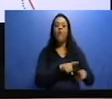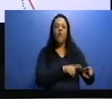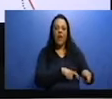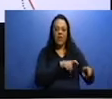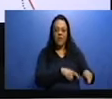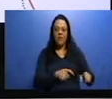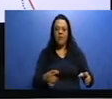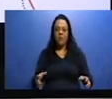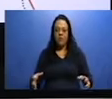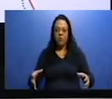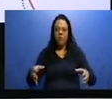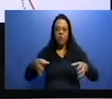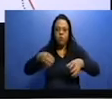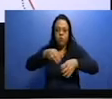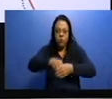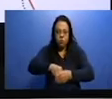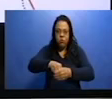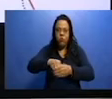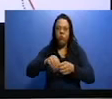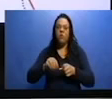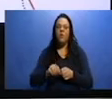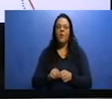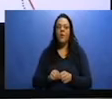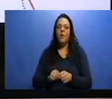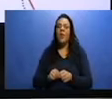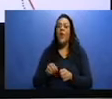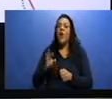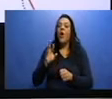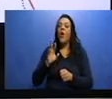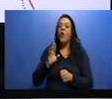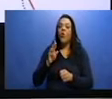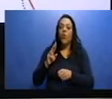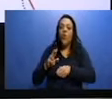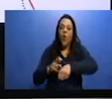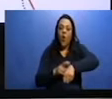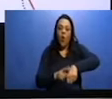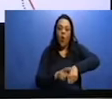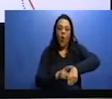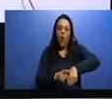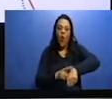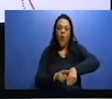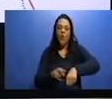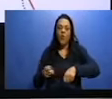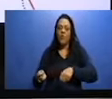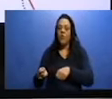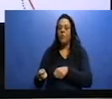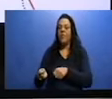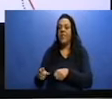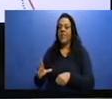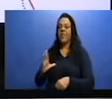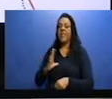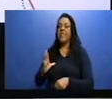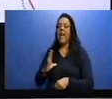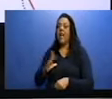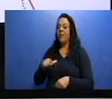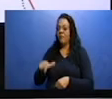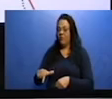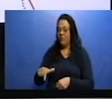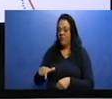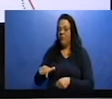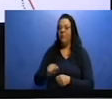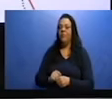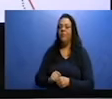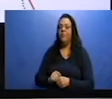essa pequena mancha roxa aqui, que é a área urbana, né? Então, esse é o distrito-sede, né? Do município de Barretos. Então, aqui